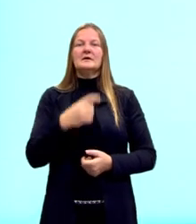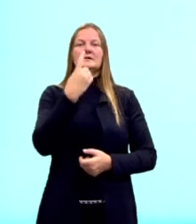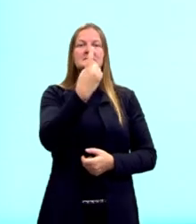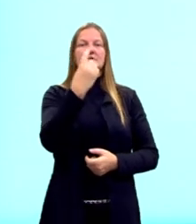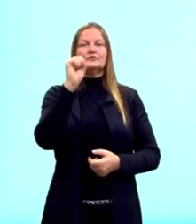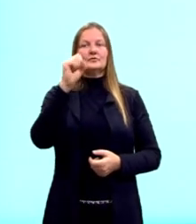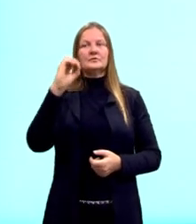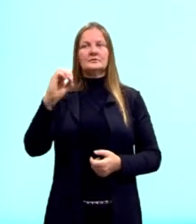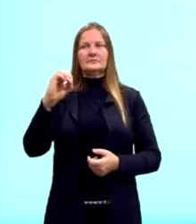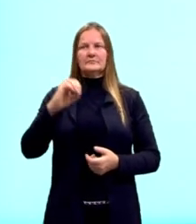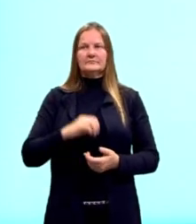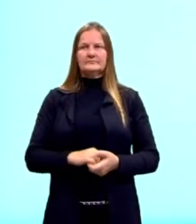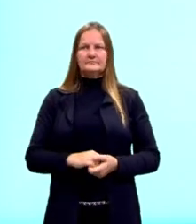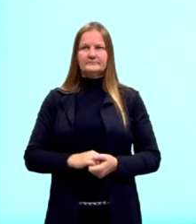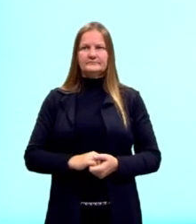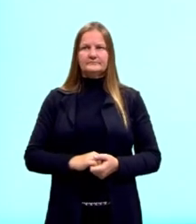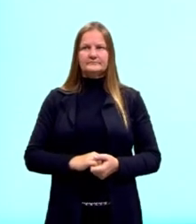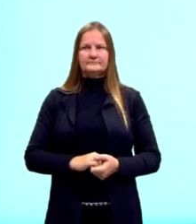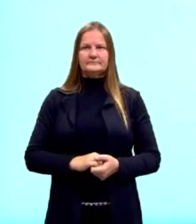180.